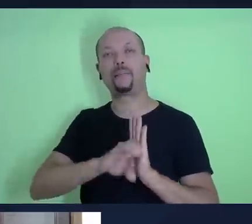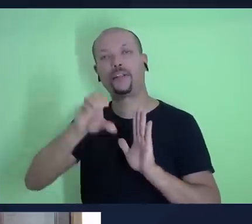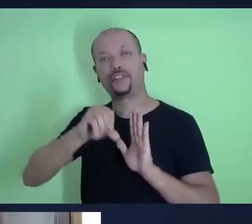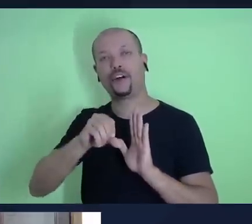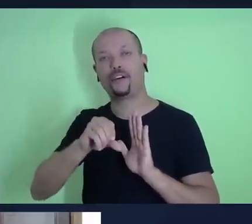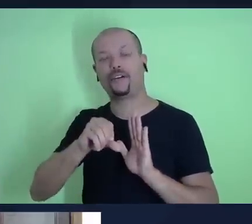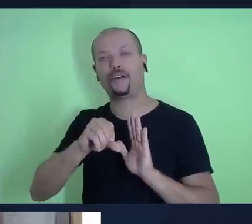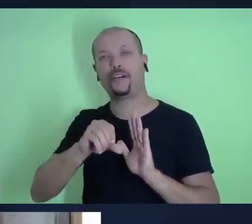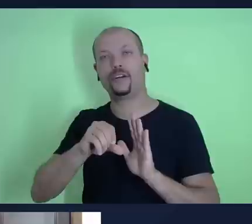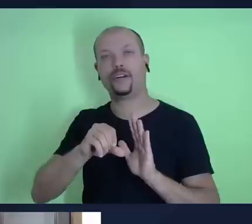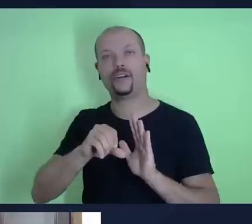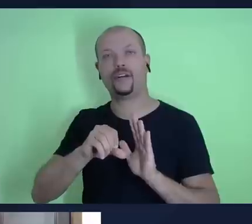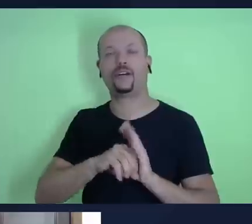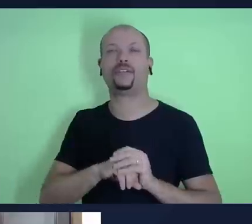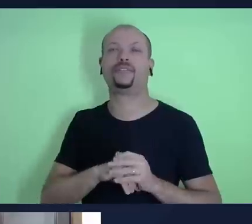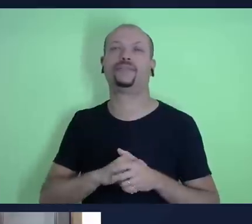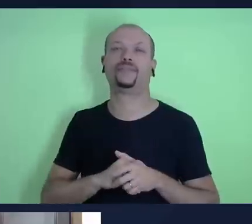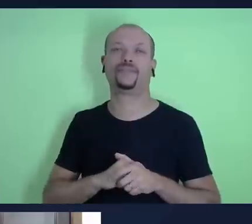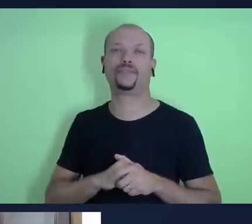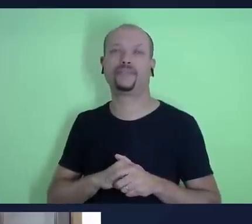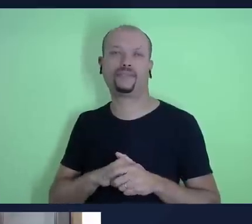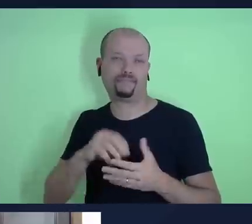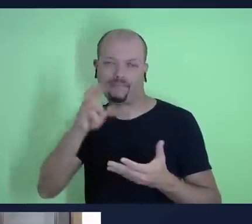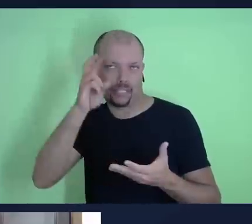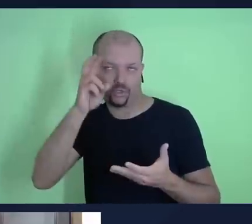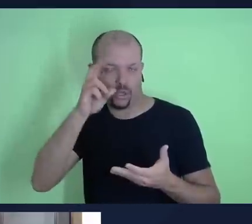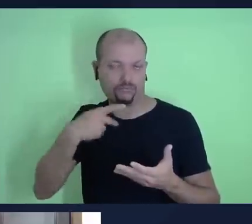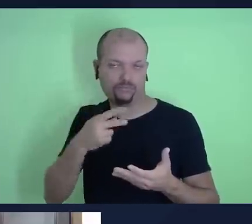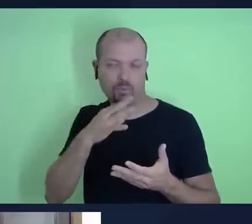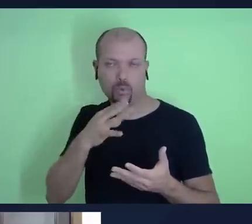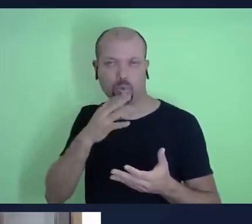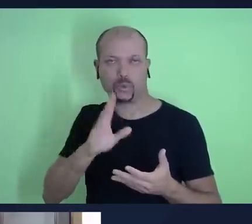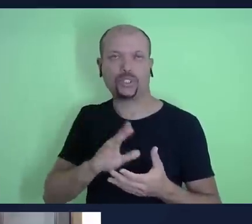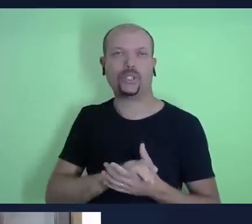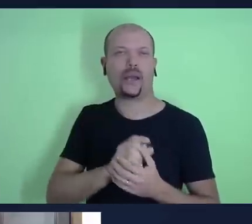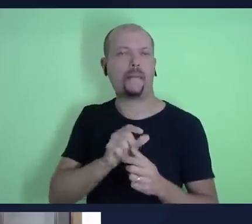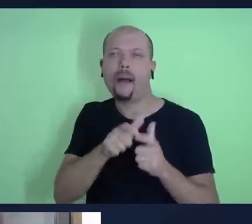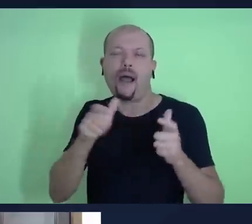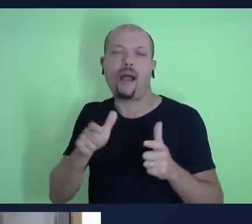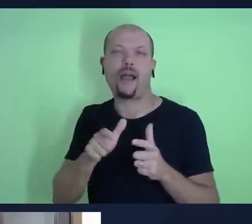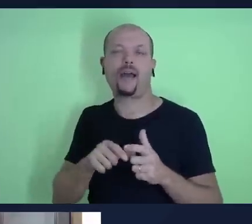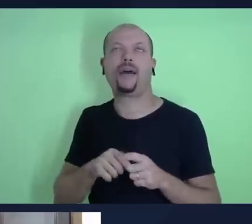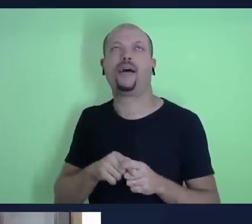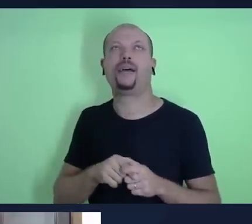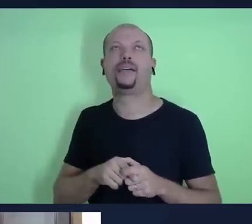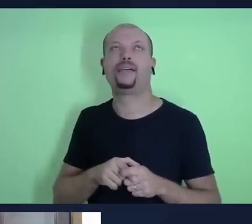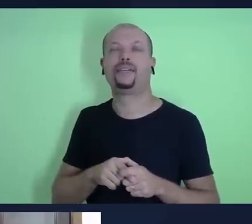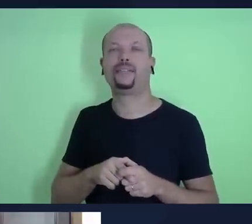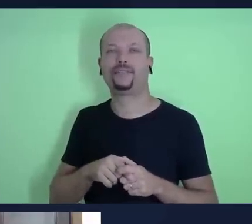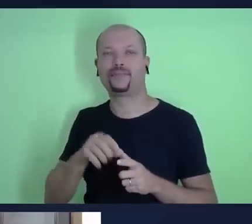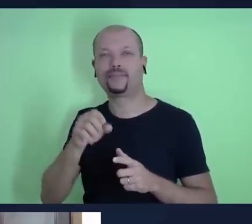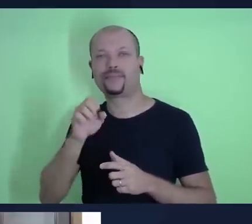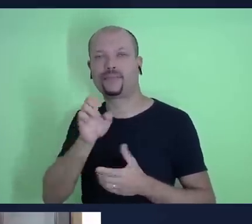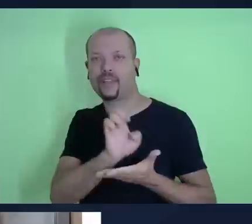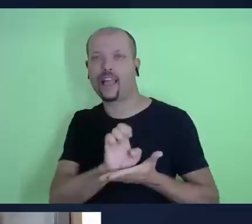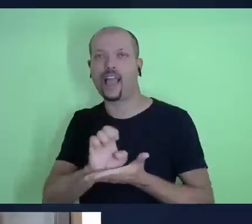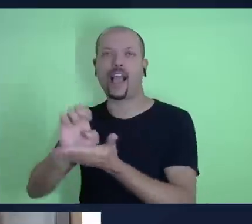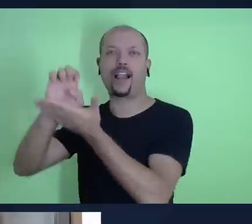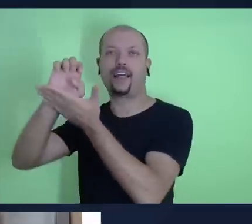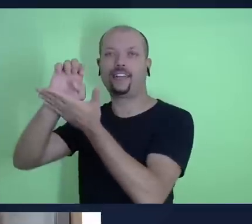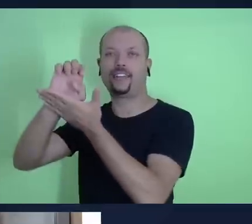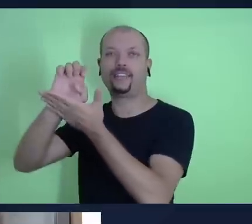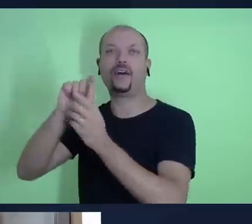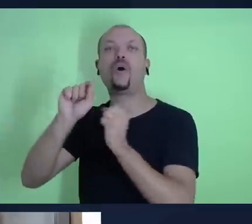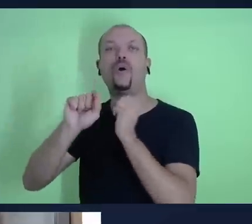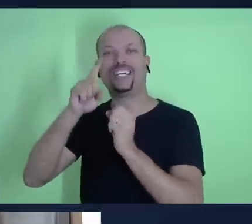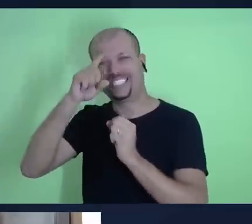conhecida de todos nós ou da maioria de nós, em que Elias, passando por uma situação difícil,